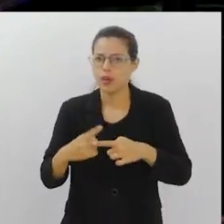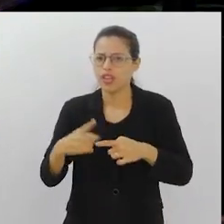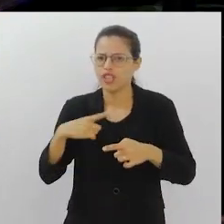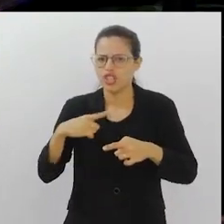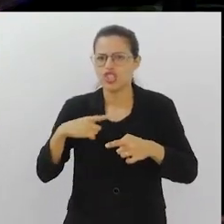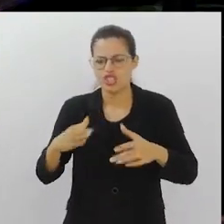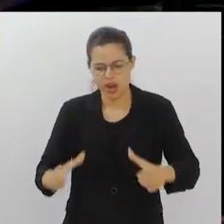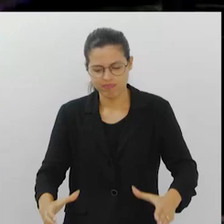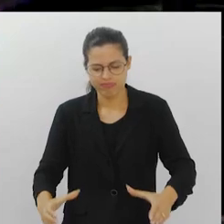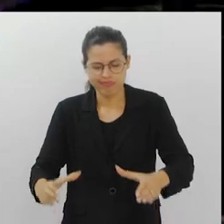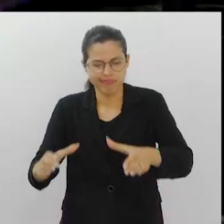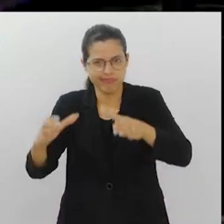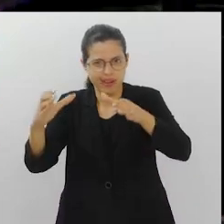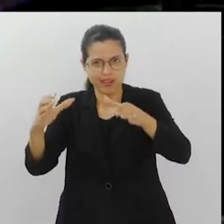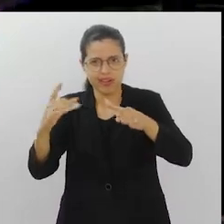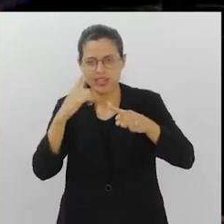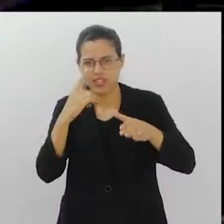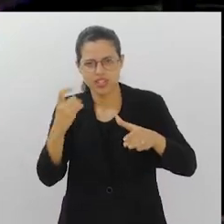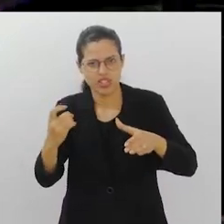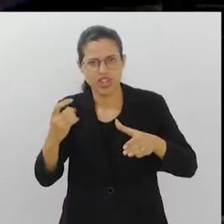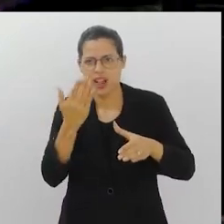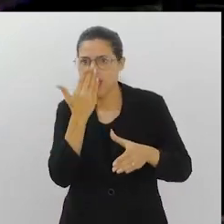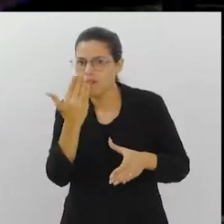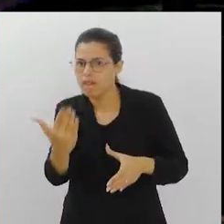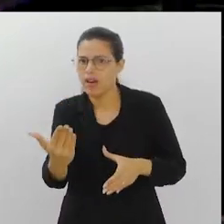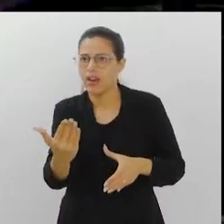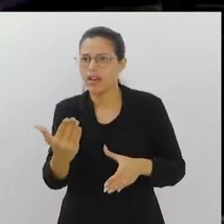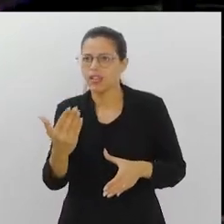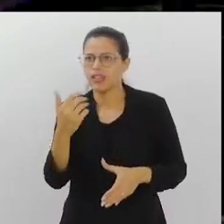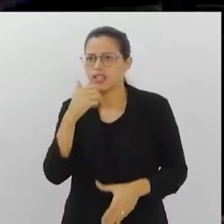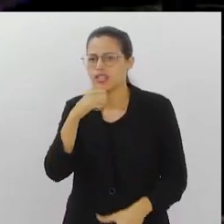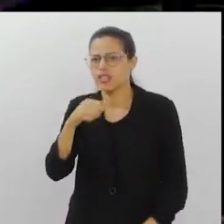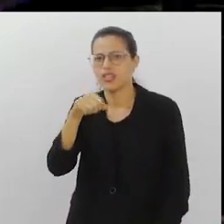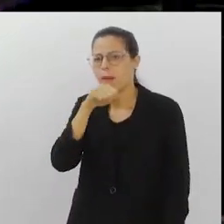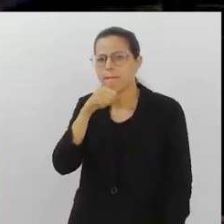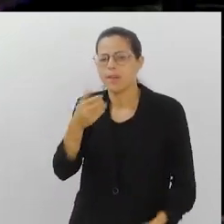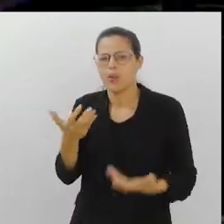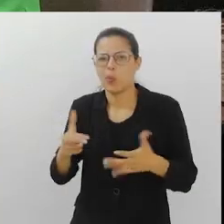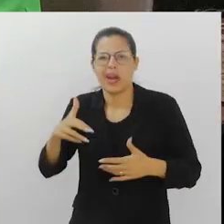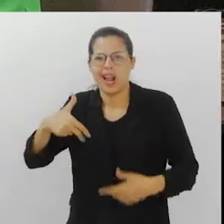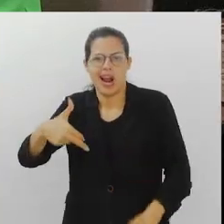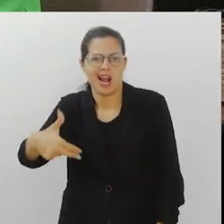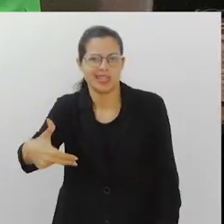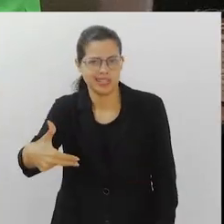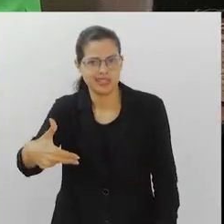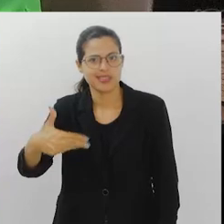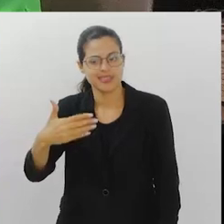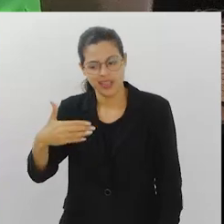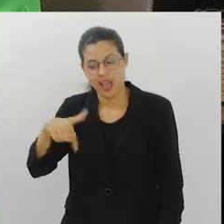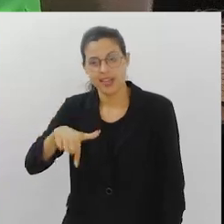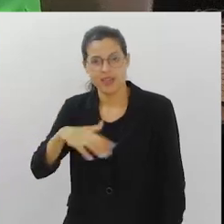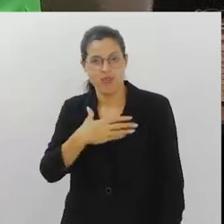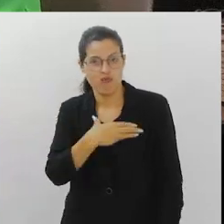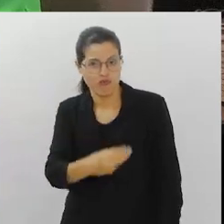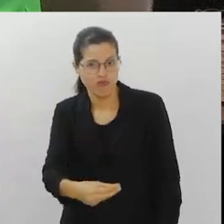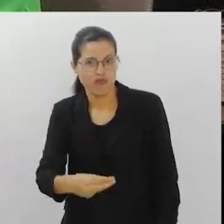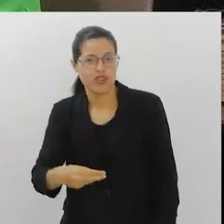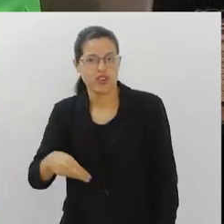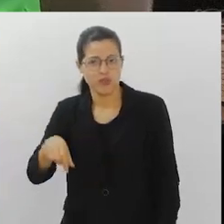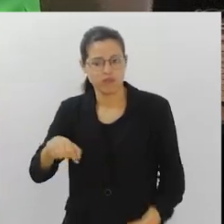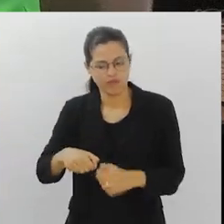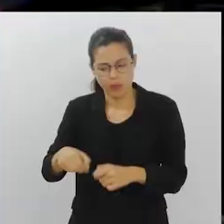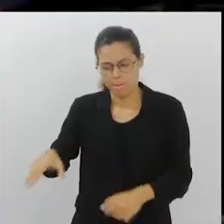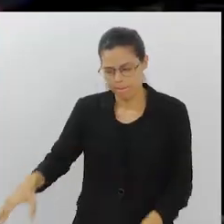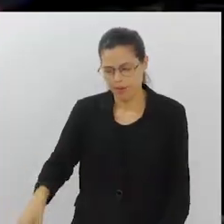contêiner logo em frente, logo mais alguns passos e a mãe não queria andar mais um pouquinho. E o filho pequeno fez ela pegar o